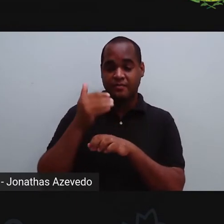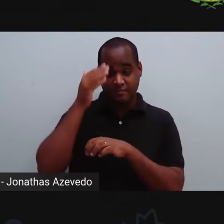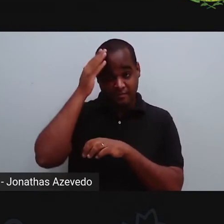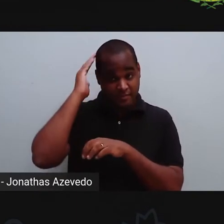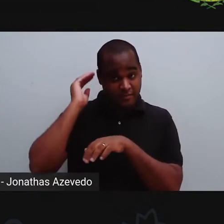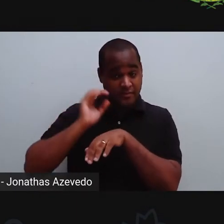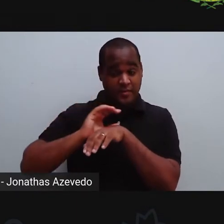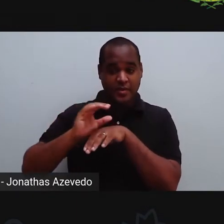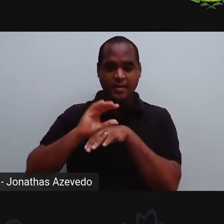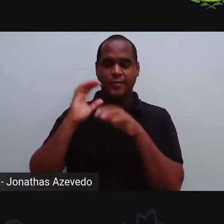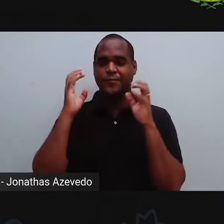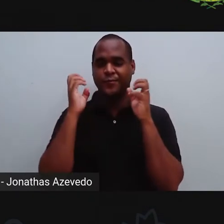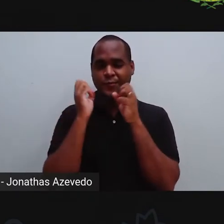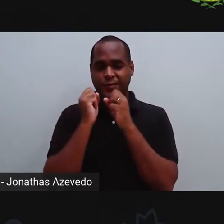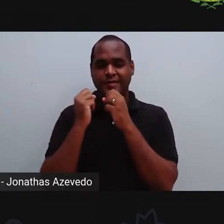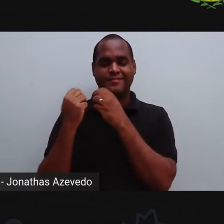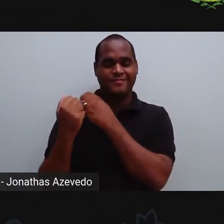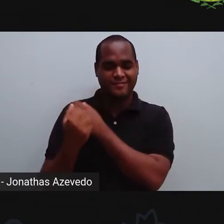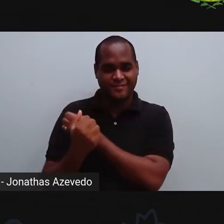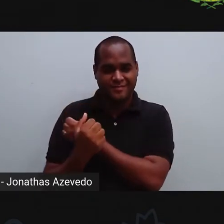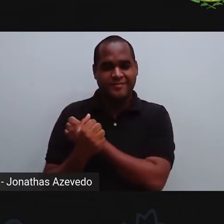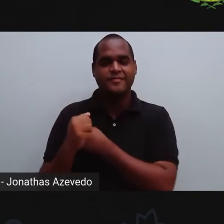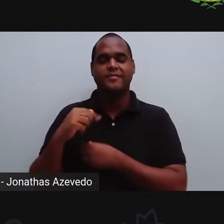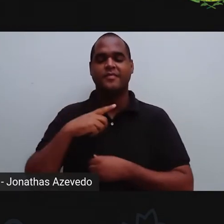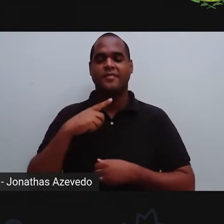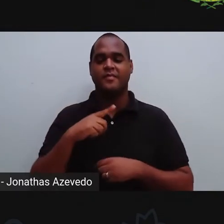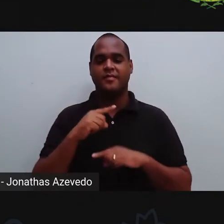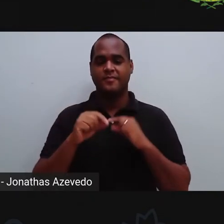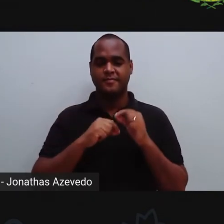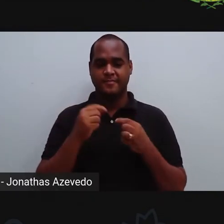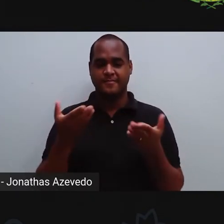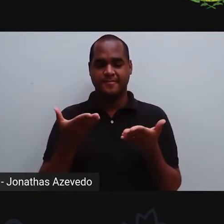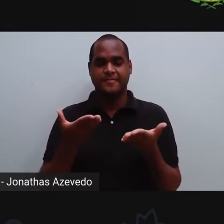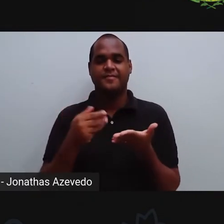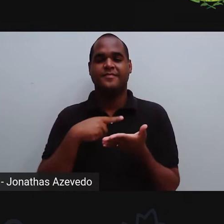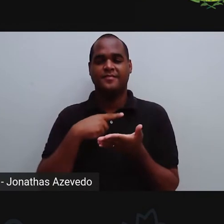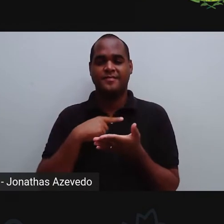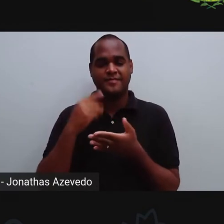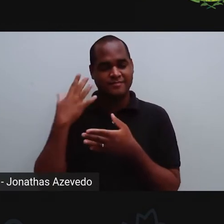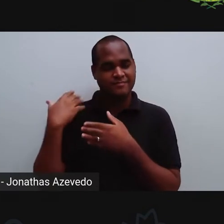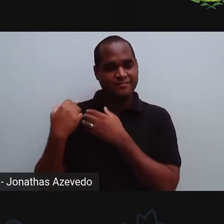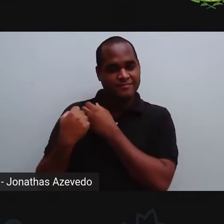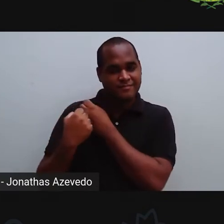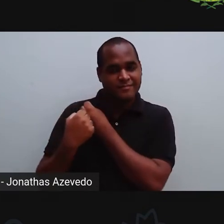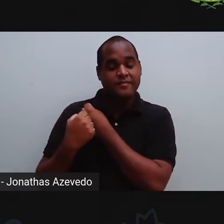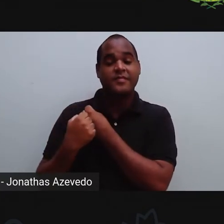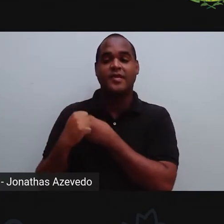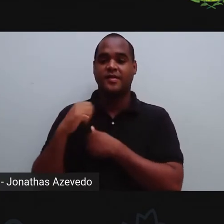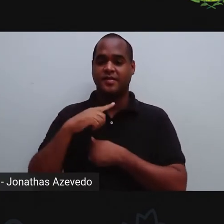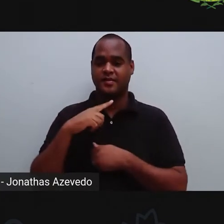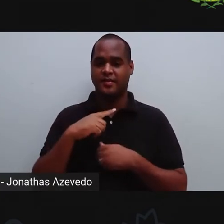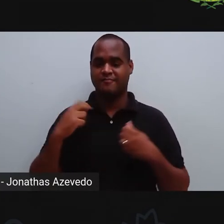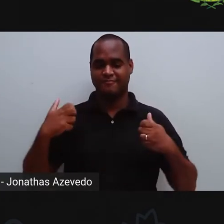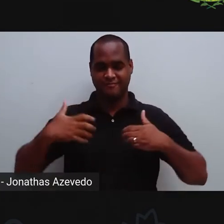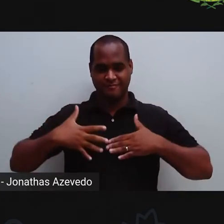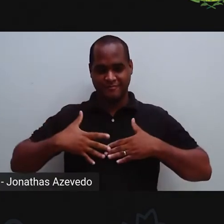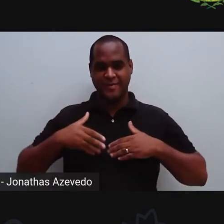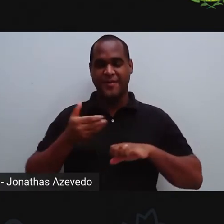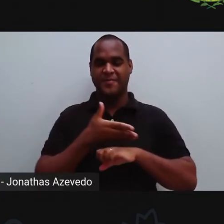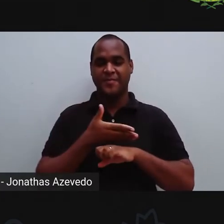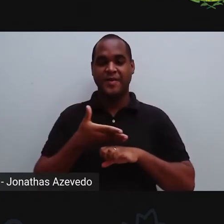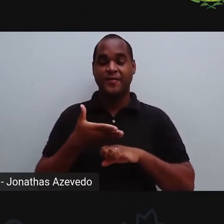castanho escuro comprido um pouco abaixo do ombro. Hoje eles estão parcialmente presos. Eu estou vestindo um jaleco branco.